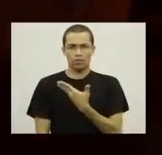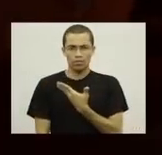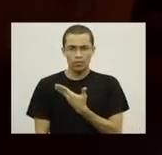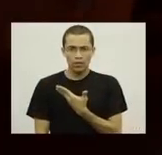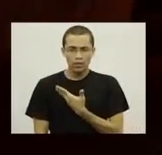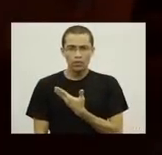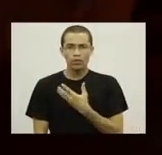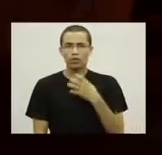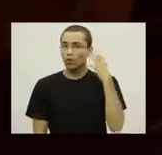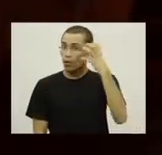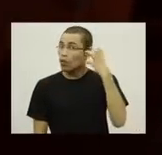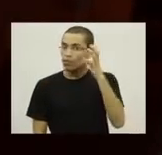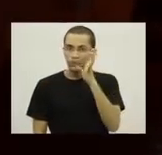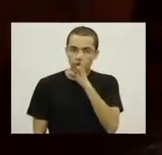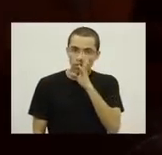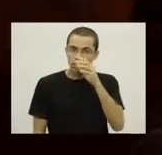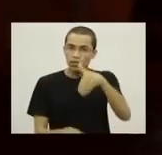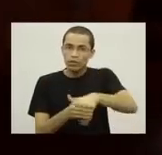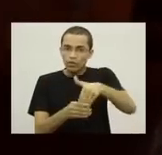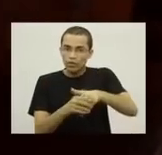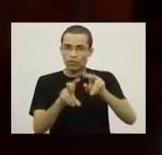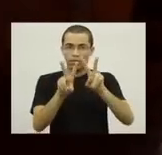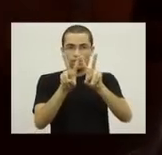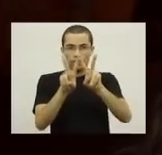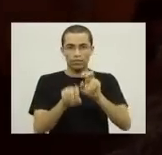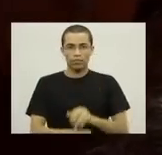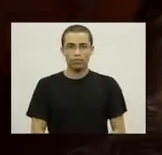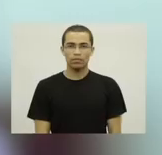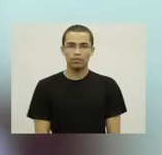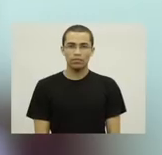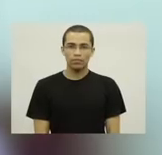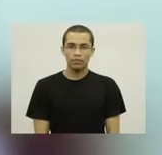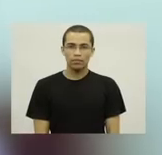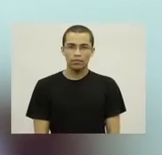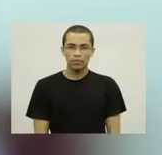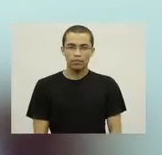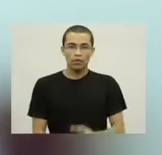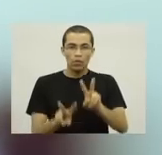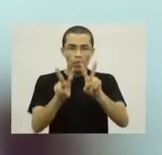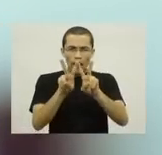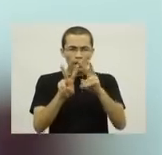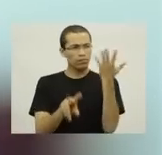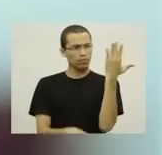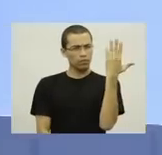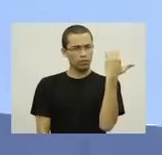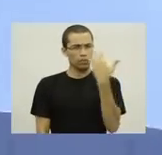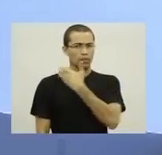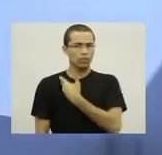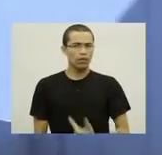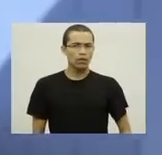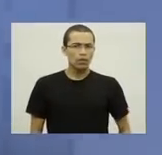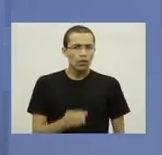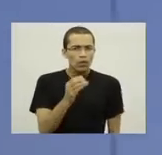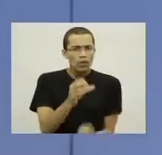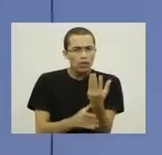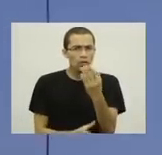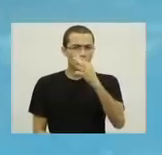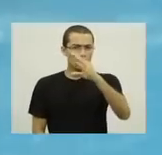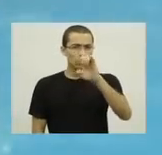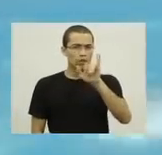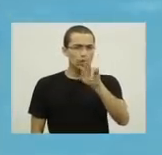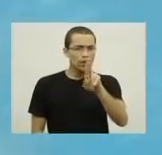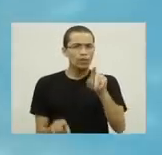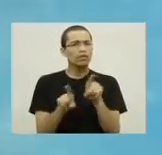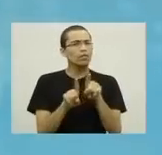estejam me ouvindo, que votem em Hélito Dias. O Hélito ainda é governador, criou o CI,